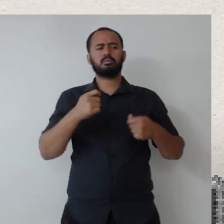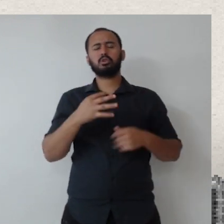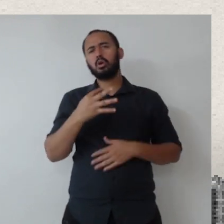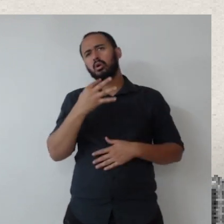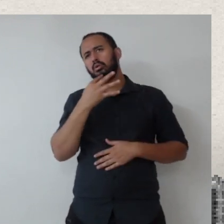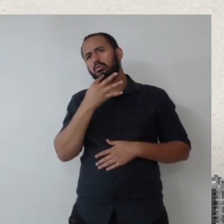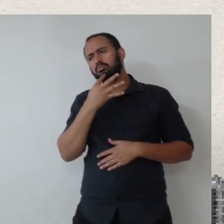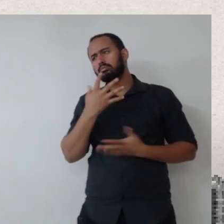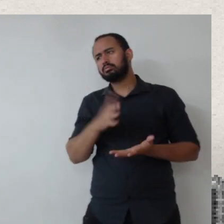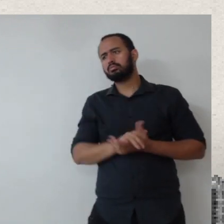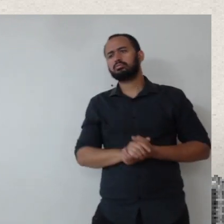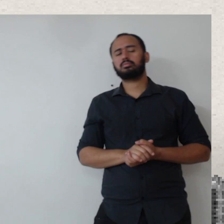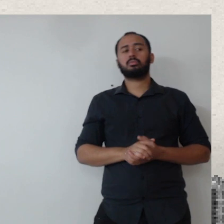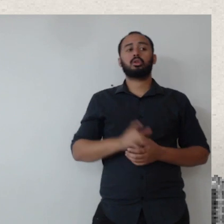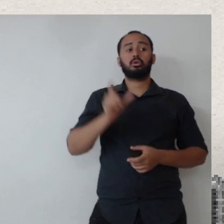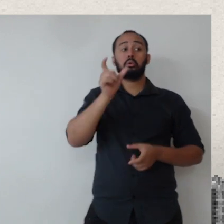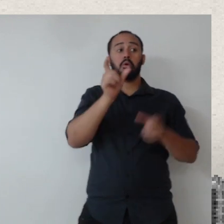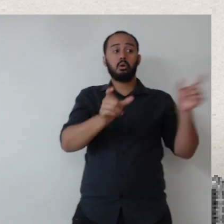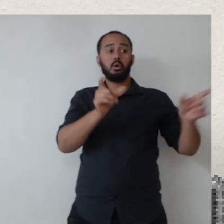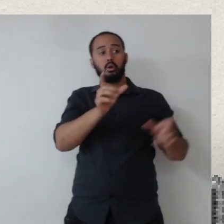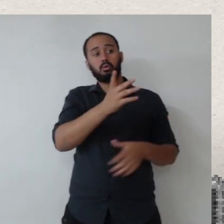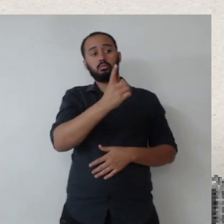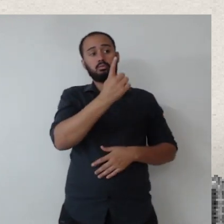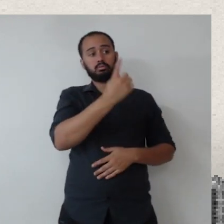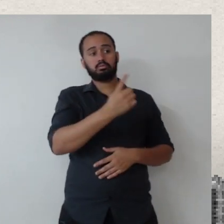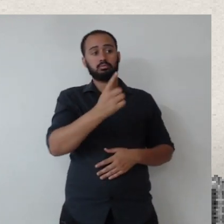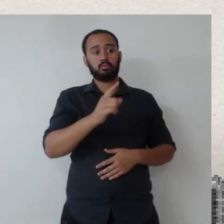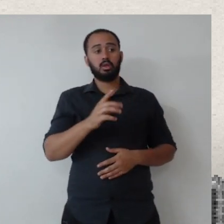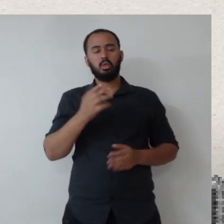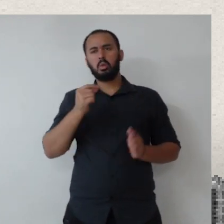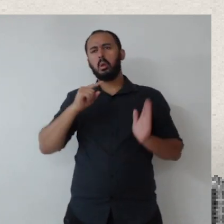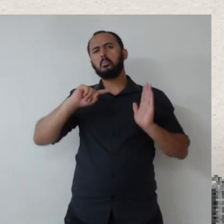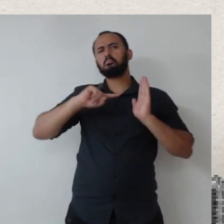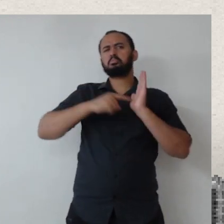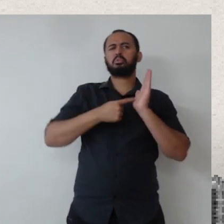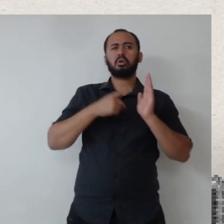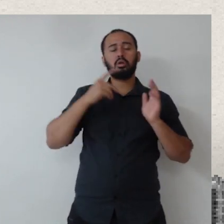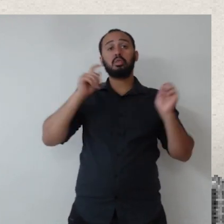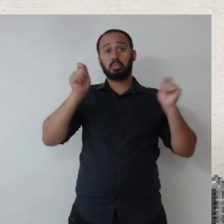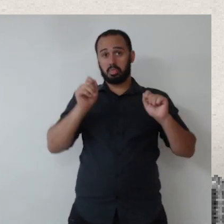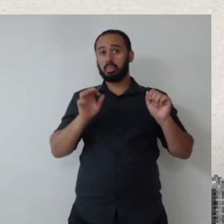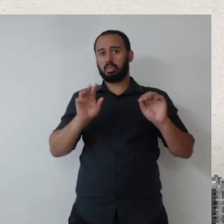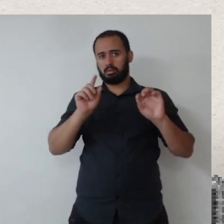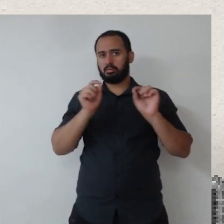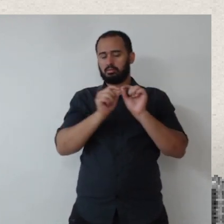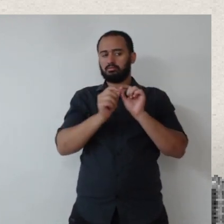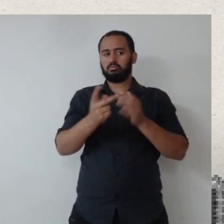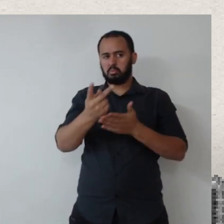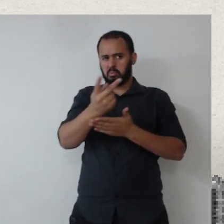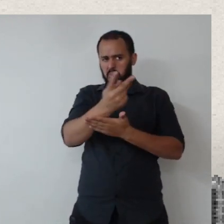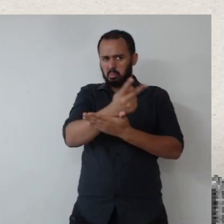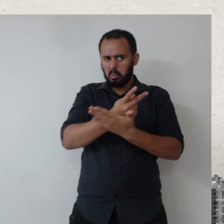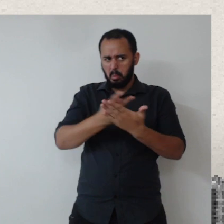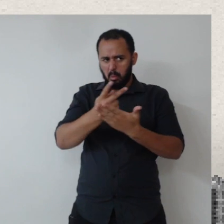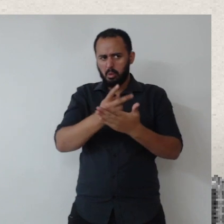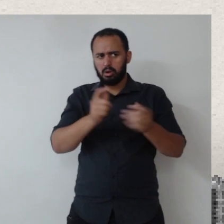exige muito conhecimento também. Então, assim, depende do caso, mas, assim, do ponto de vista muito amplo, dá para mapear, assim, falei algumas,